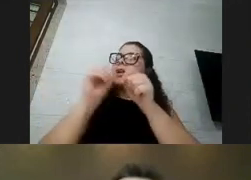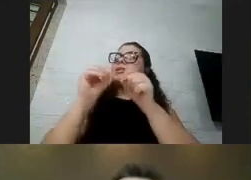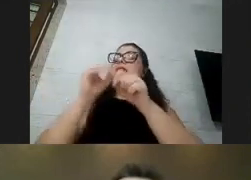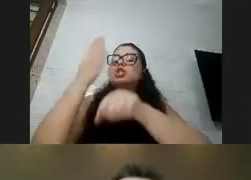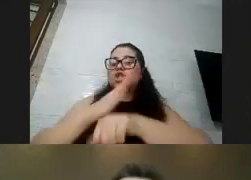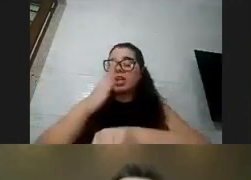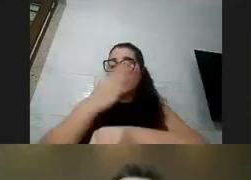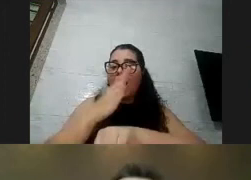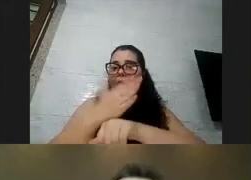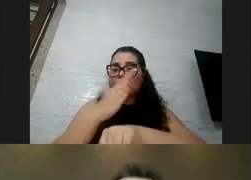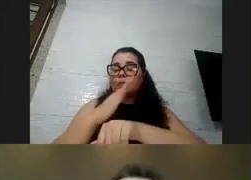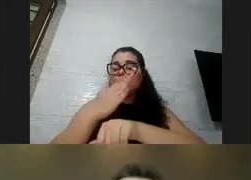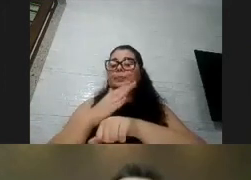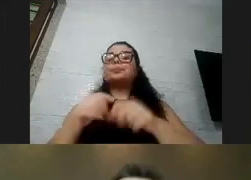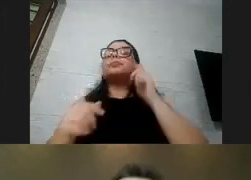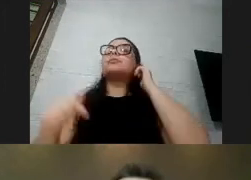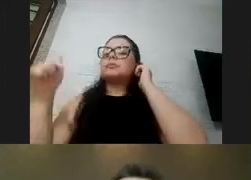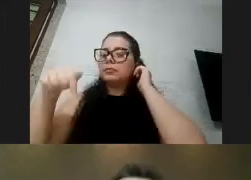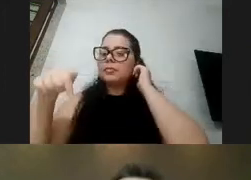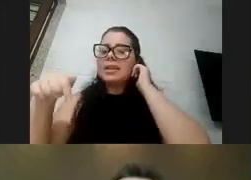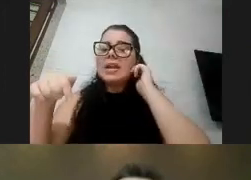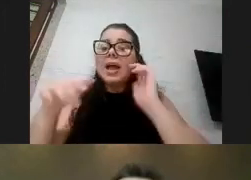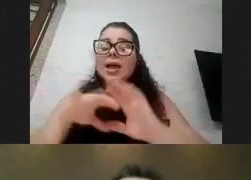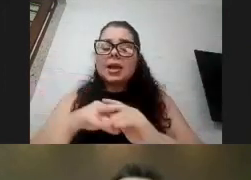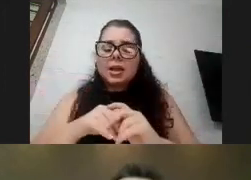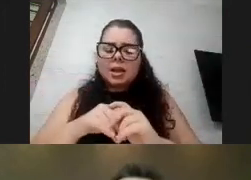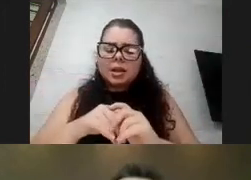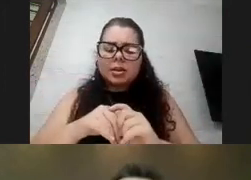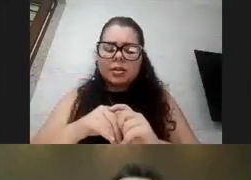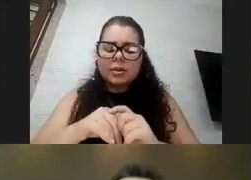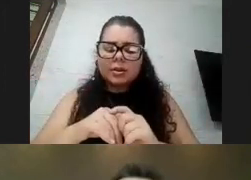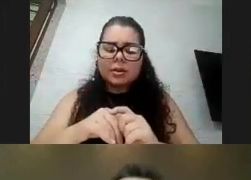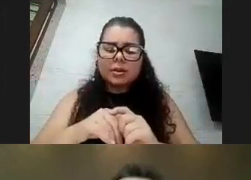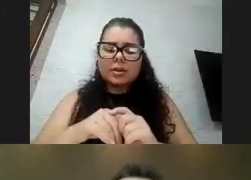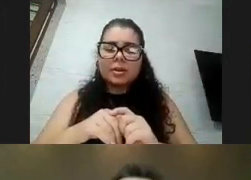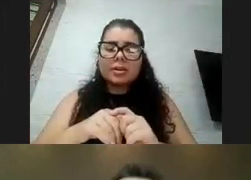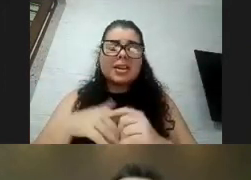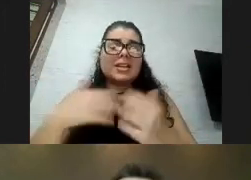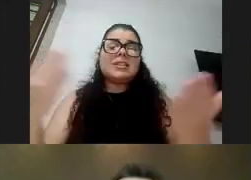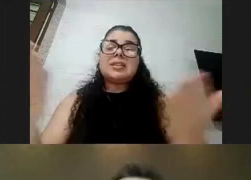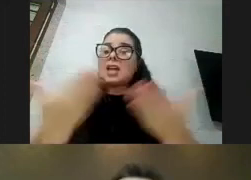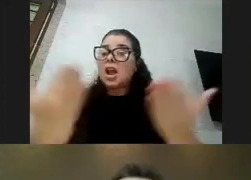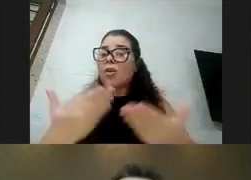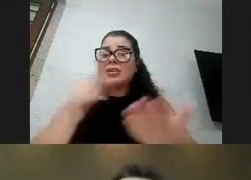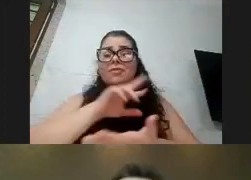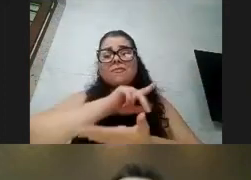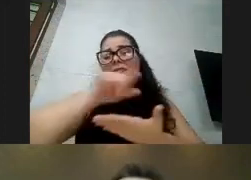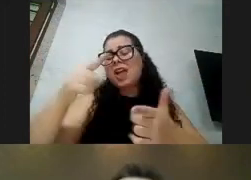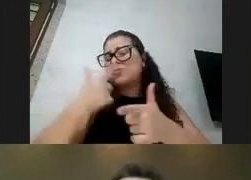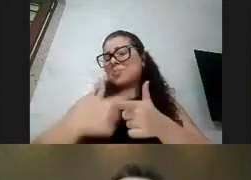local e isso trouxe vários transtornos eu consegui